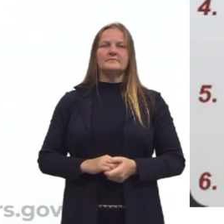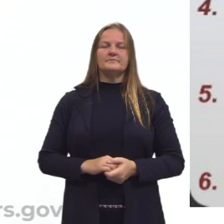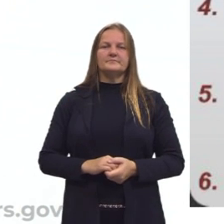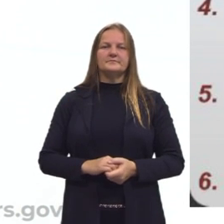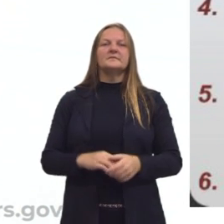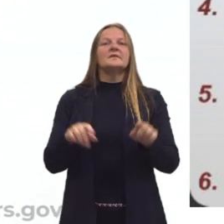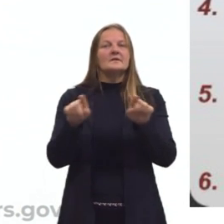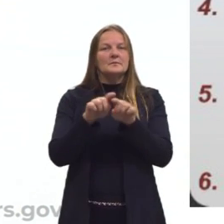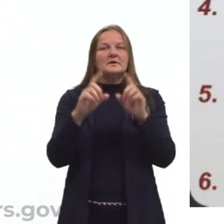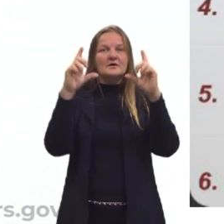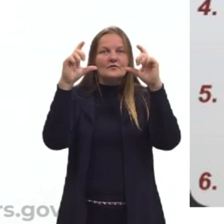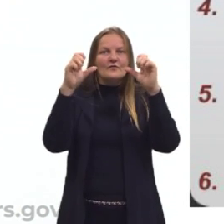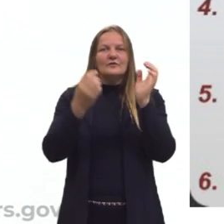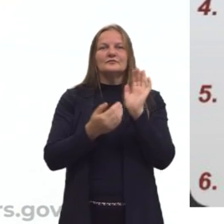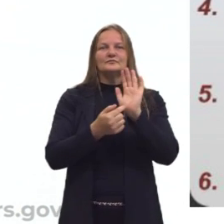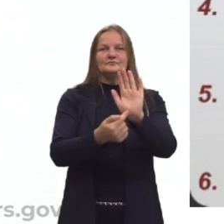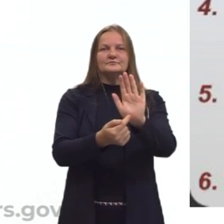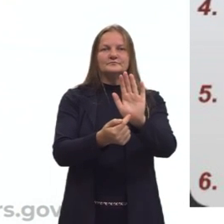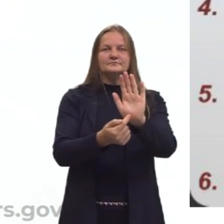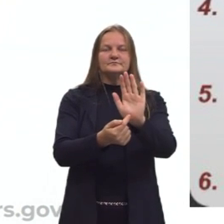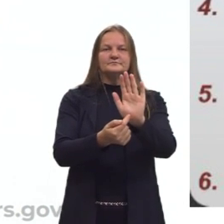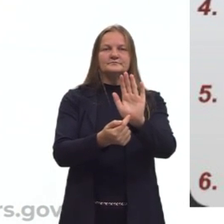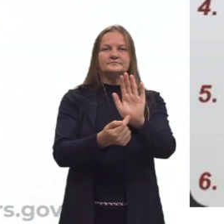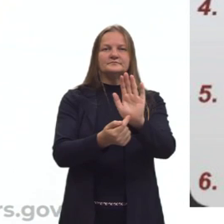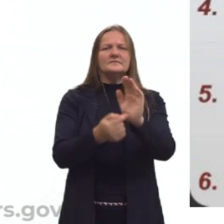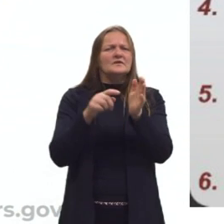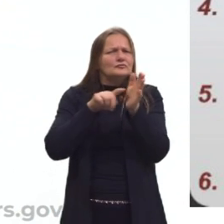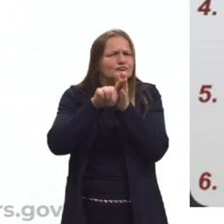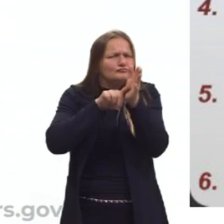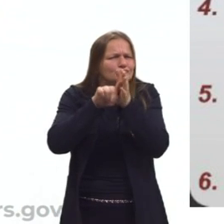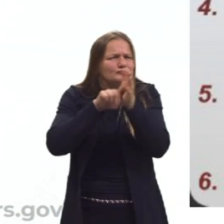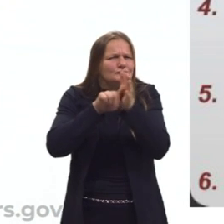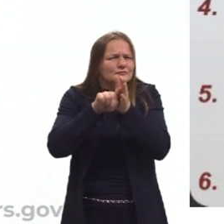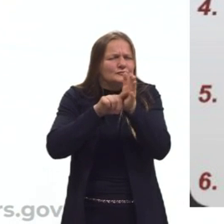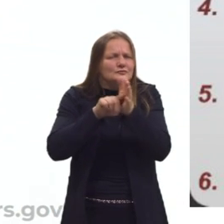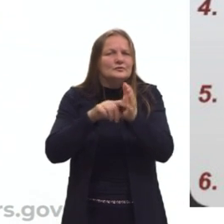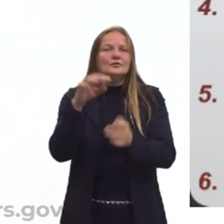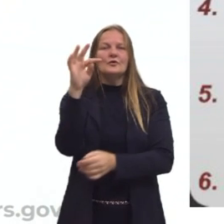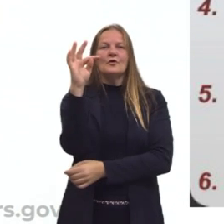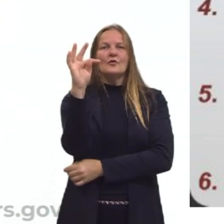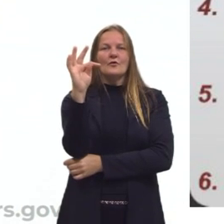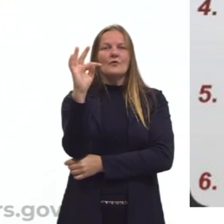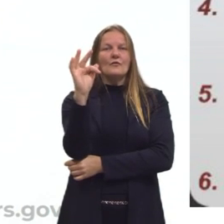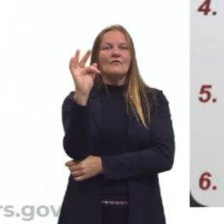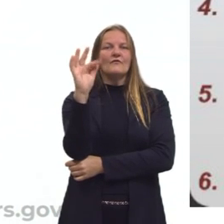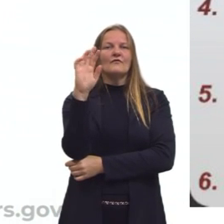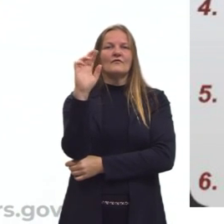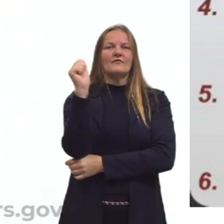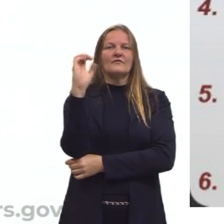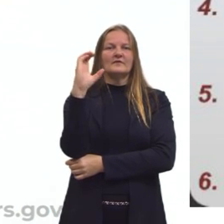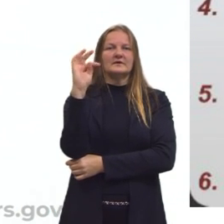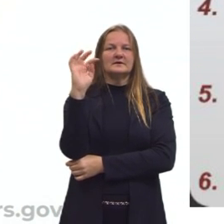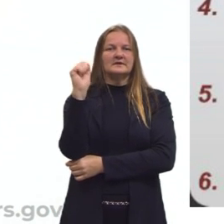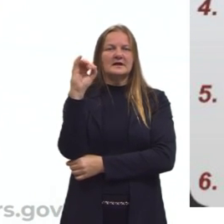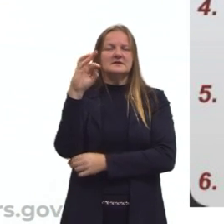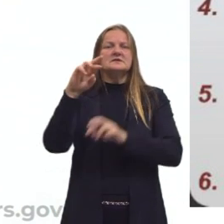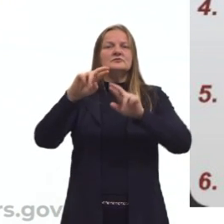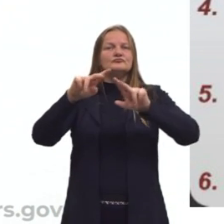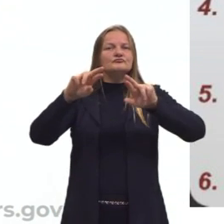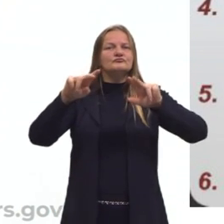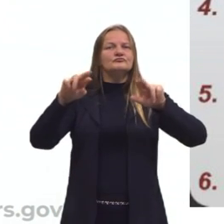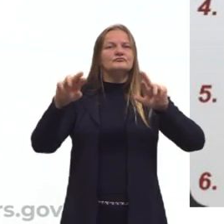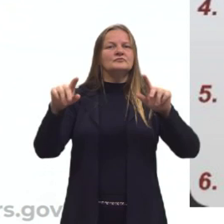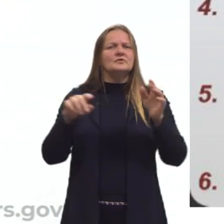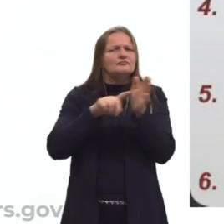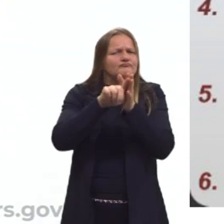Aqui eu trouxe para vocês um pouco dos estudos dos fractais. Então, nós temos ali diversos formatos que